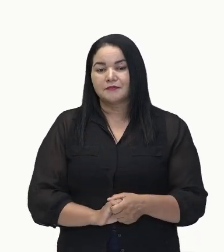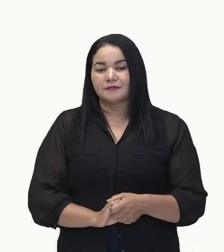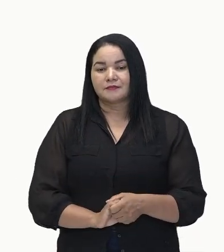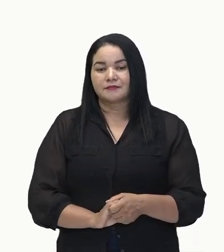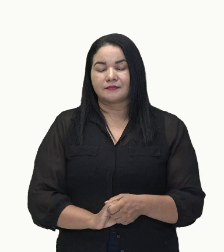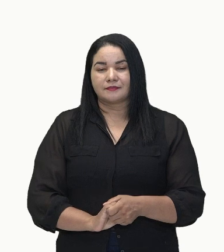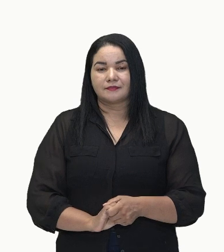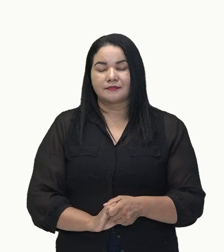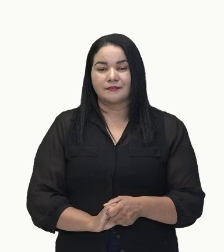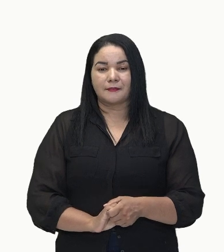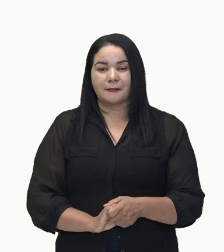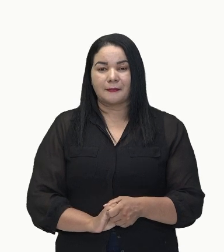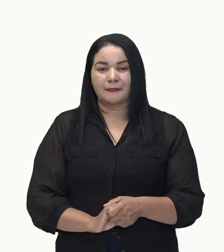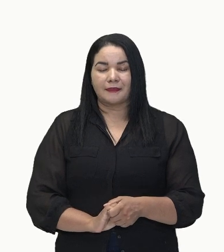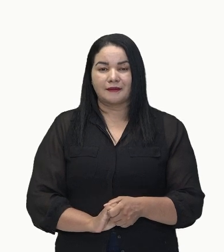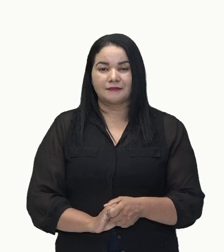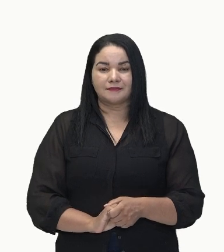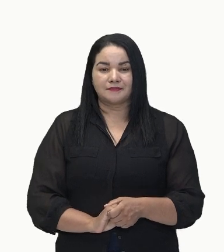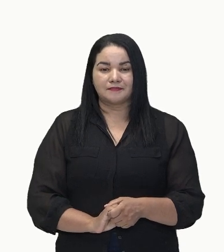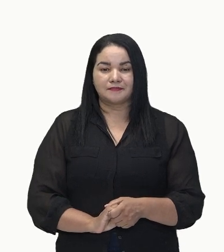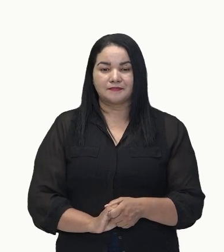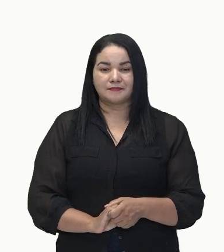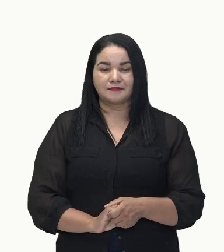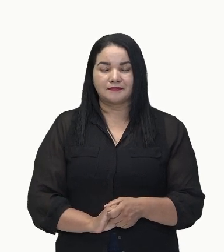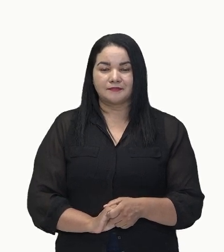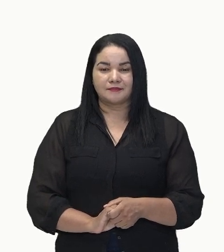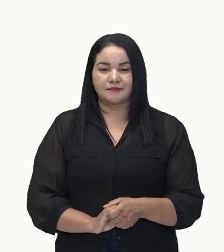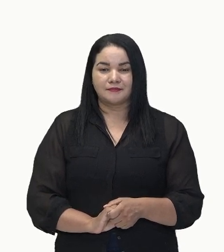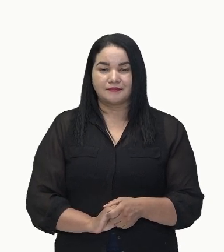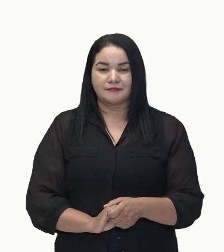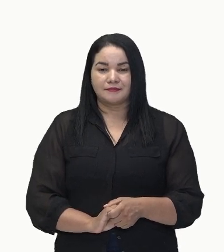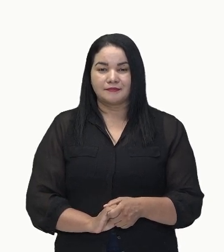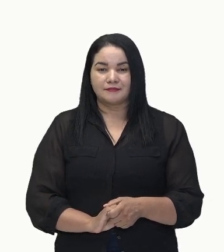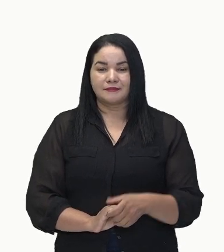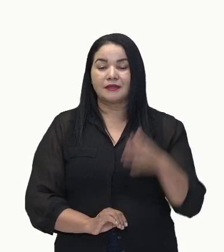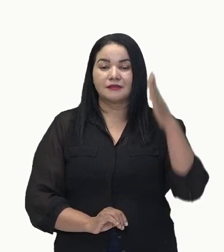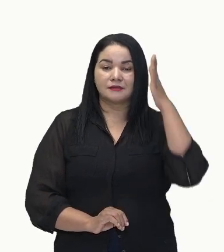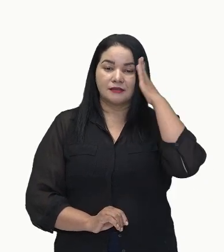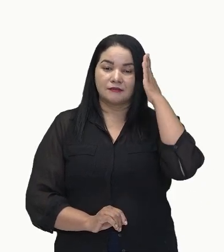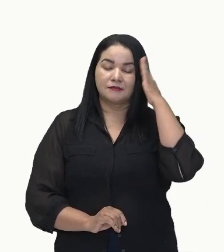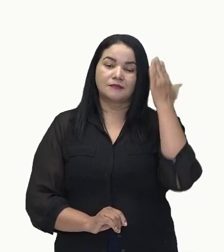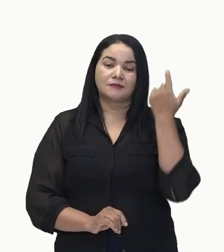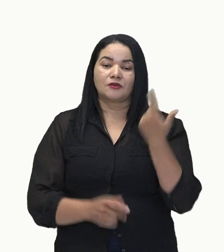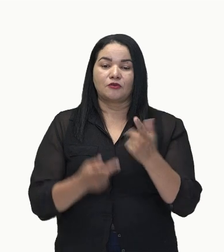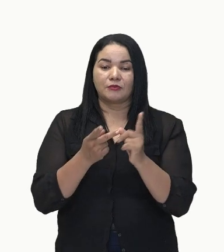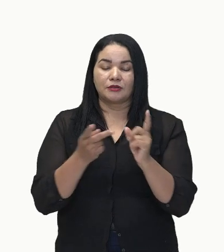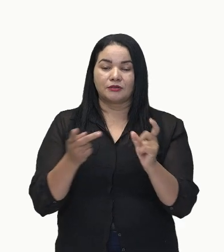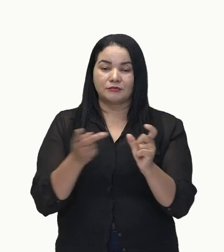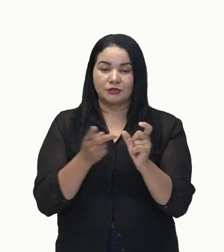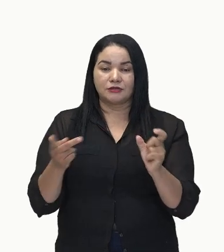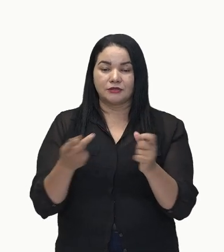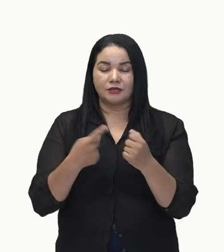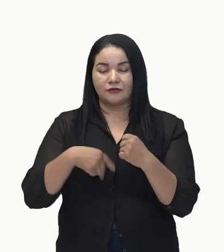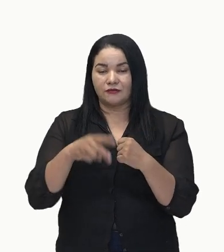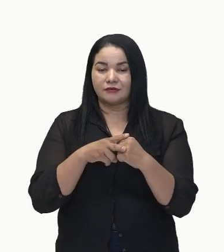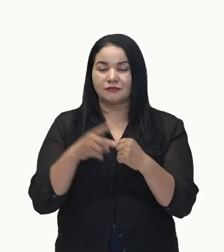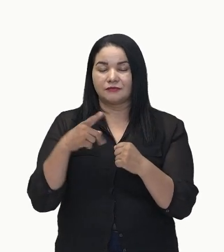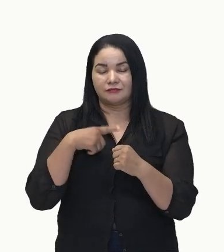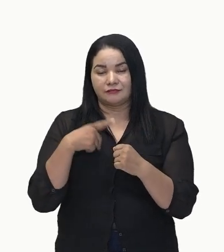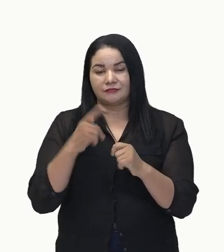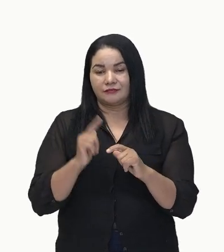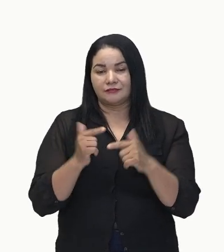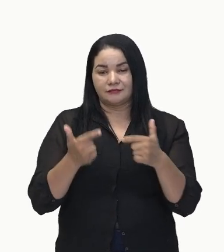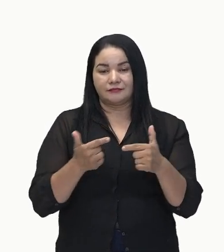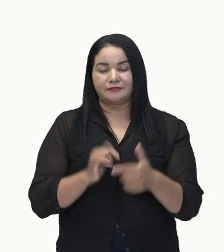predicado verbal, já sabemos que ele vai ter um verbo de ação. Muito bem. Então, temos